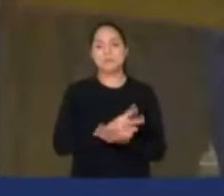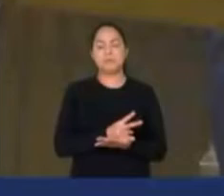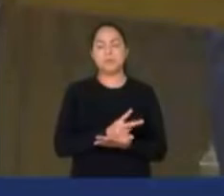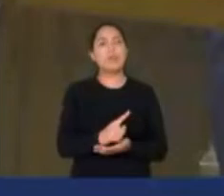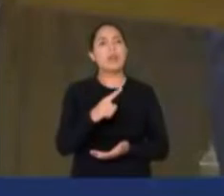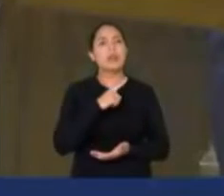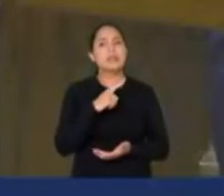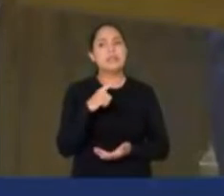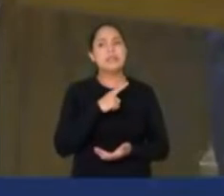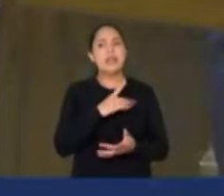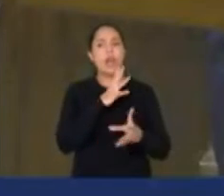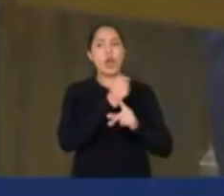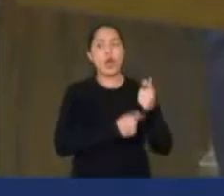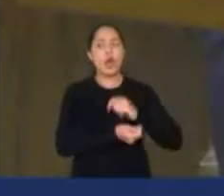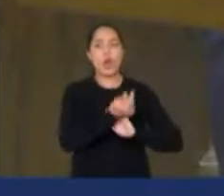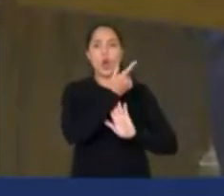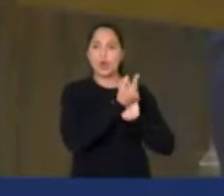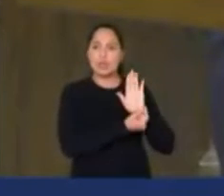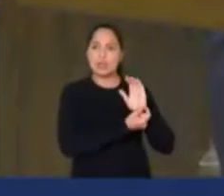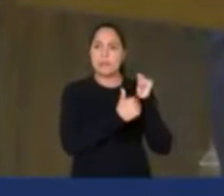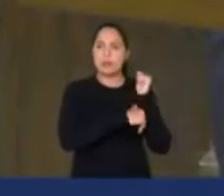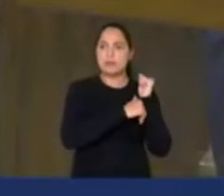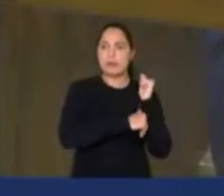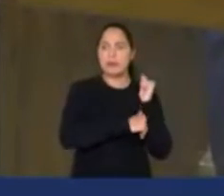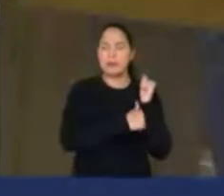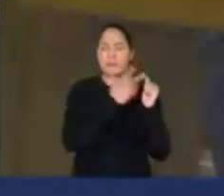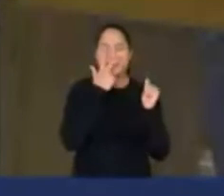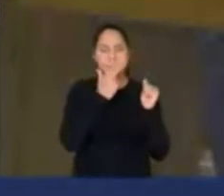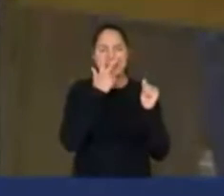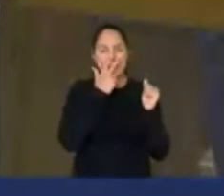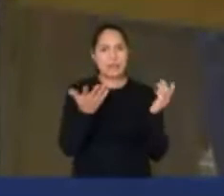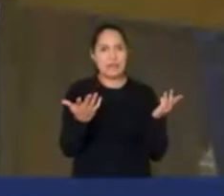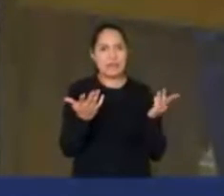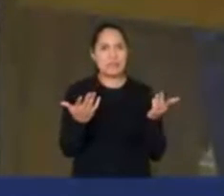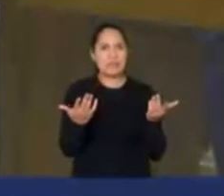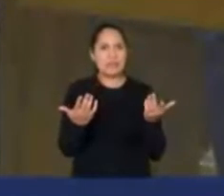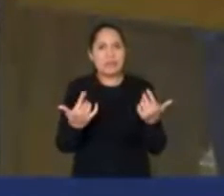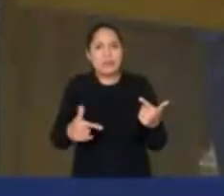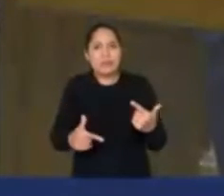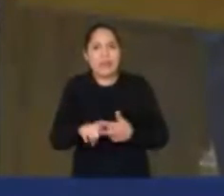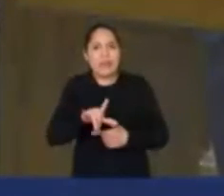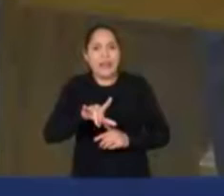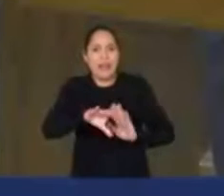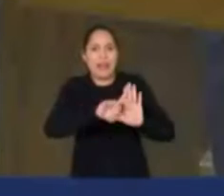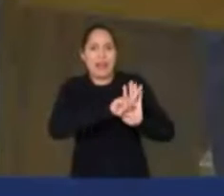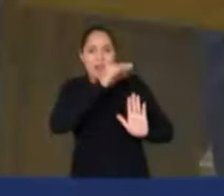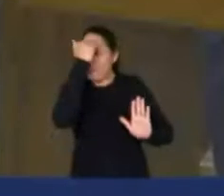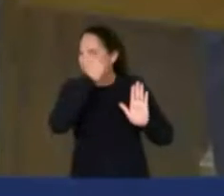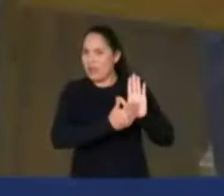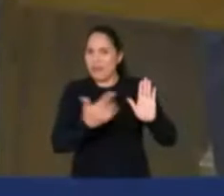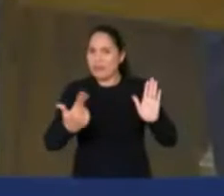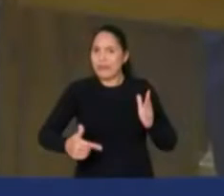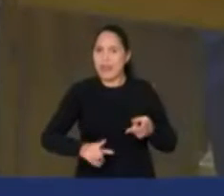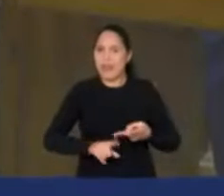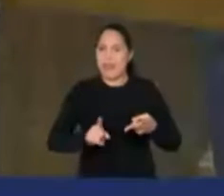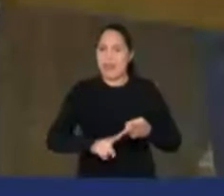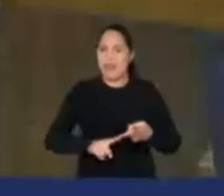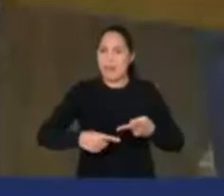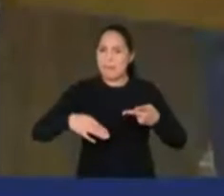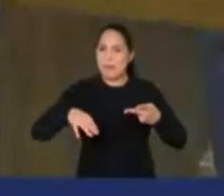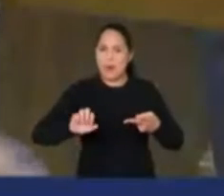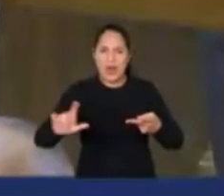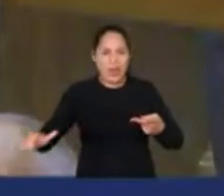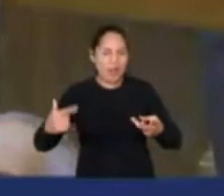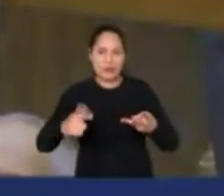desse orçamento secreto que é uma ilegalidade, uma imoralidade, uma decência, uma institucionalização da corrupção